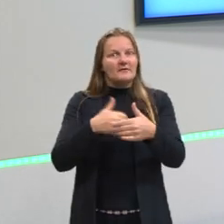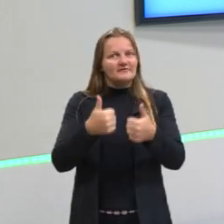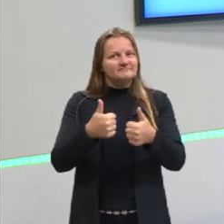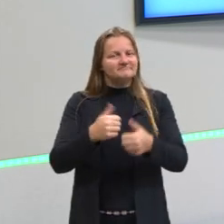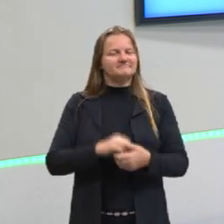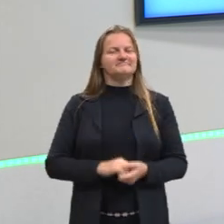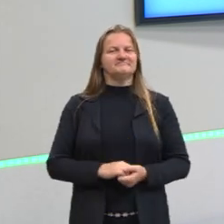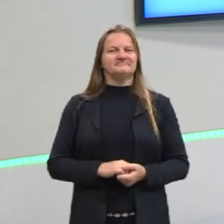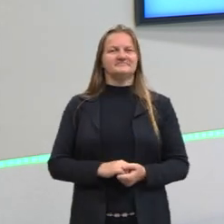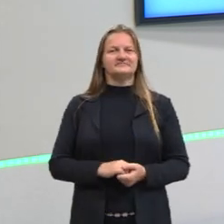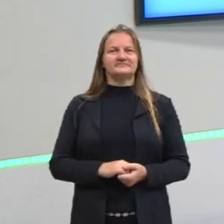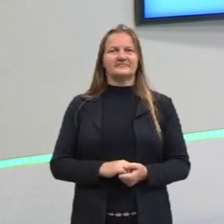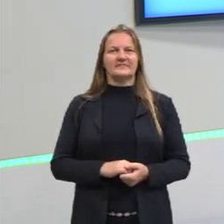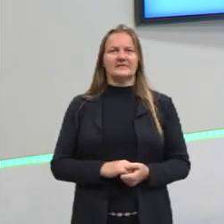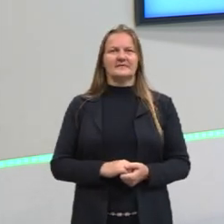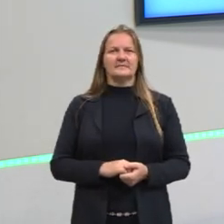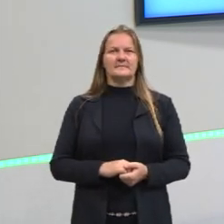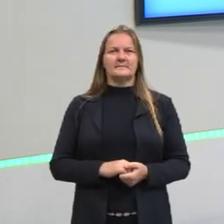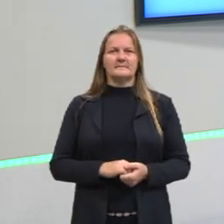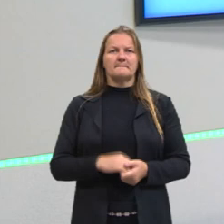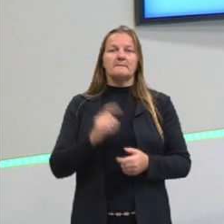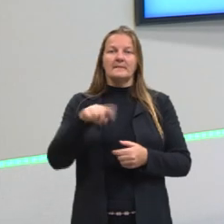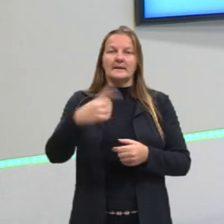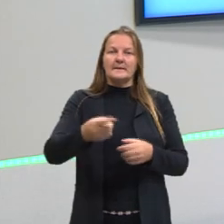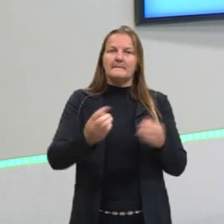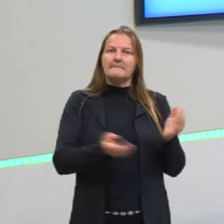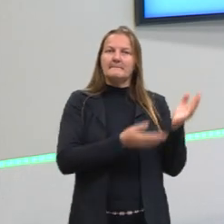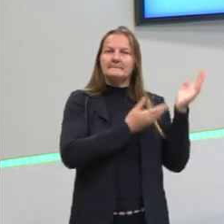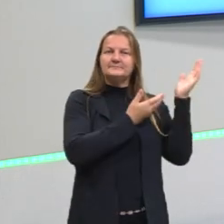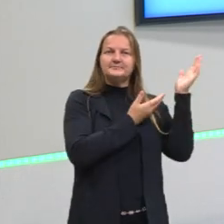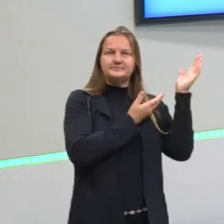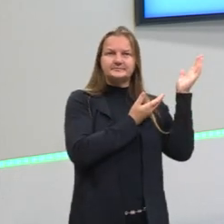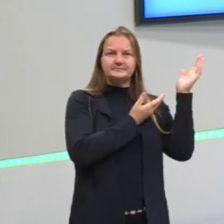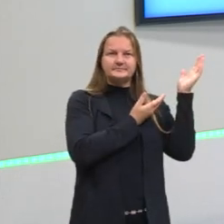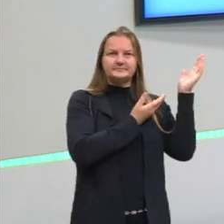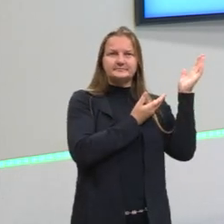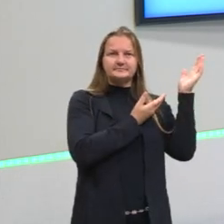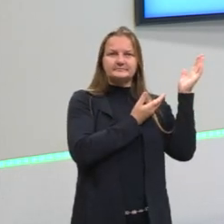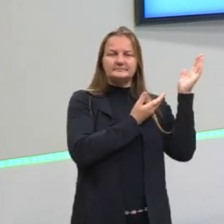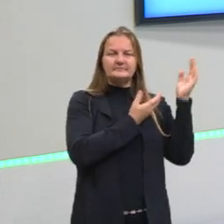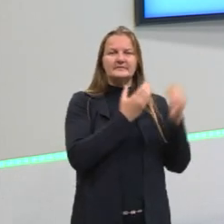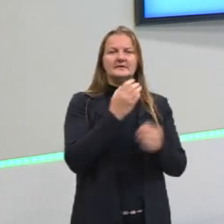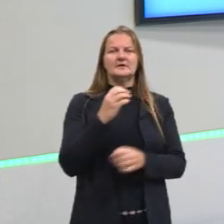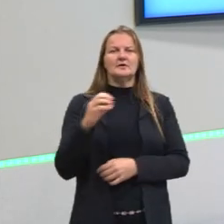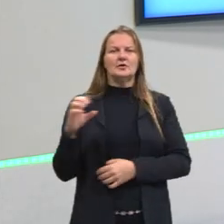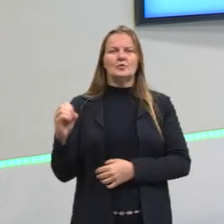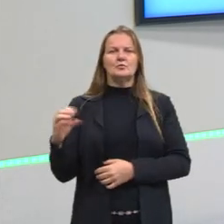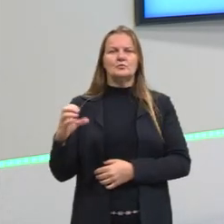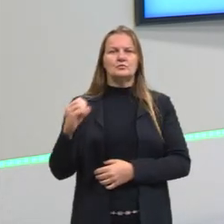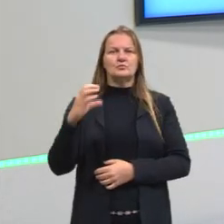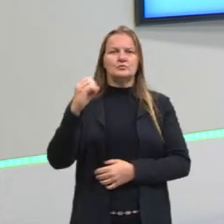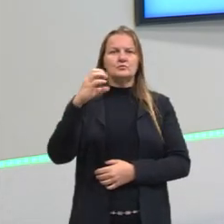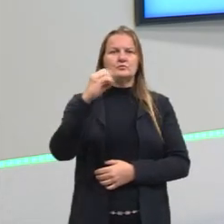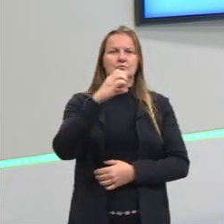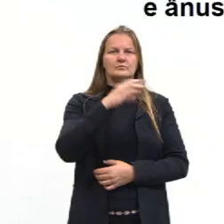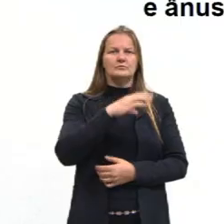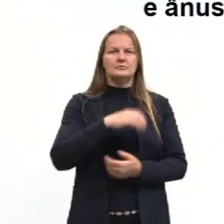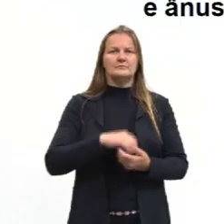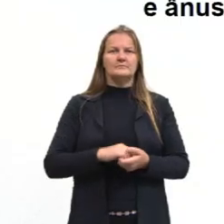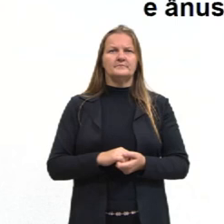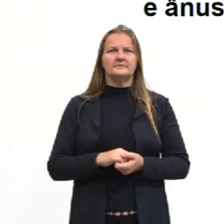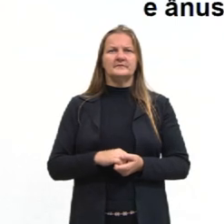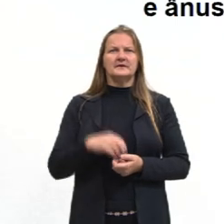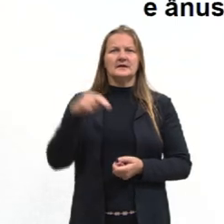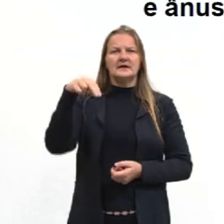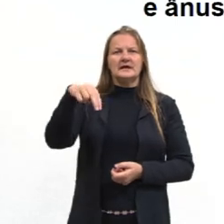gente? Então, o próximo filo é o filo quinidária. Nesse filo, então,